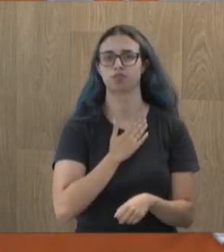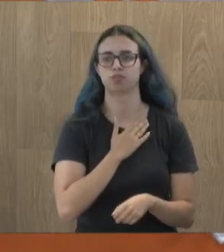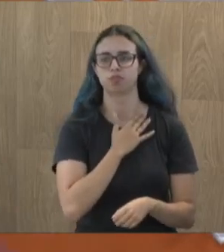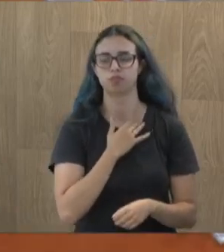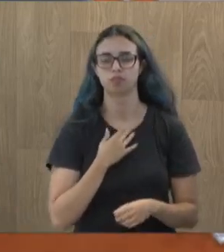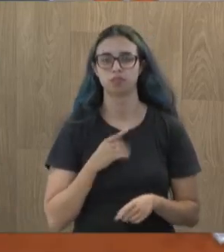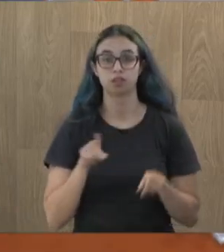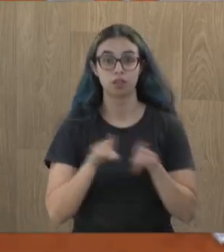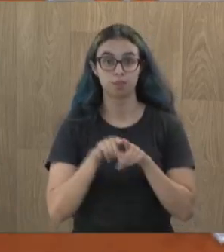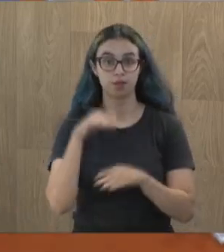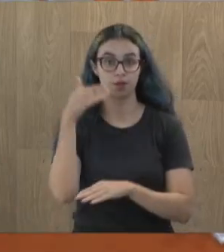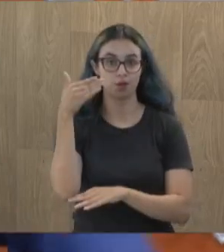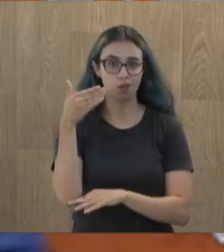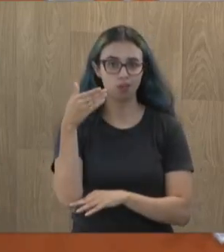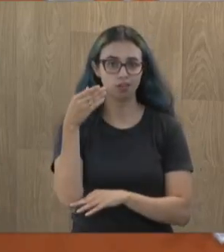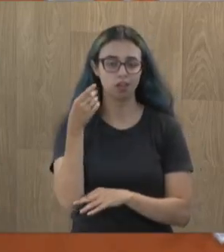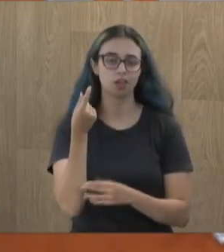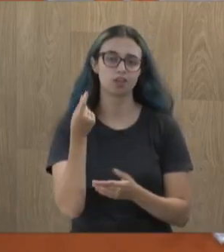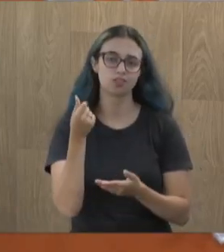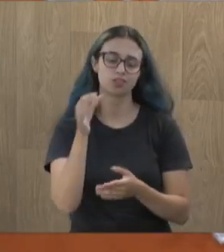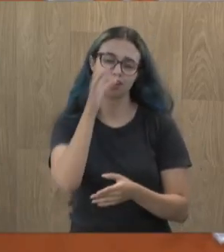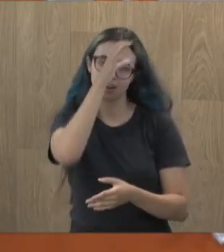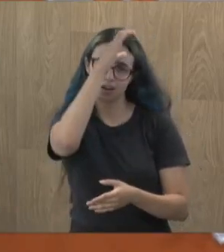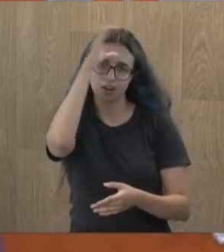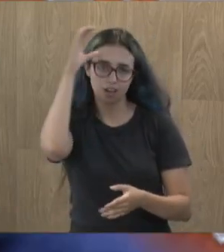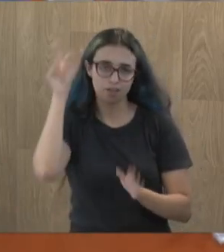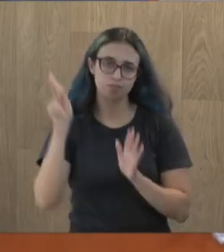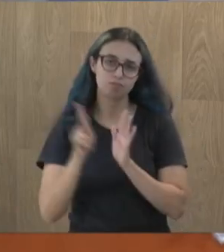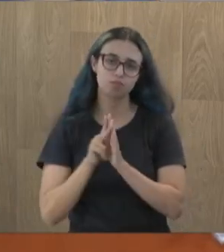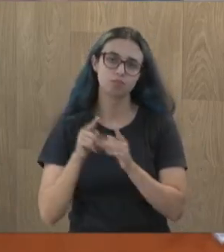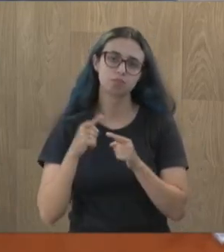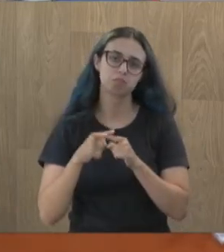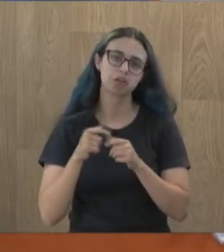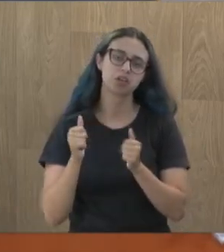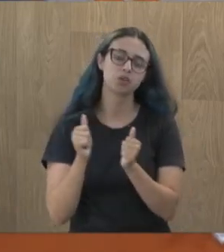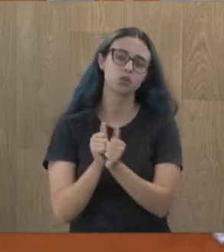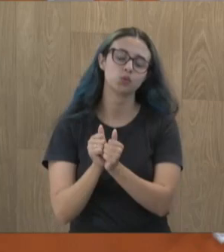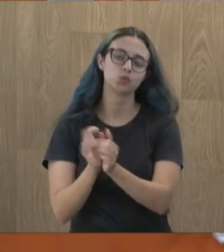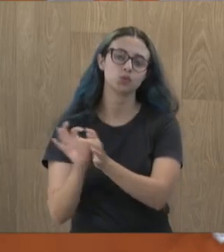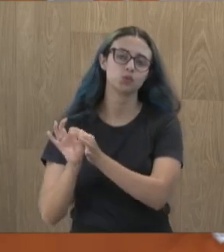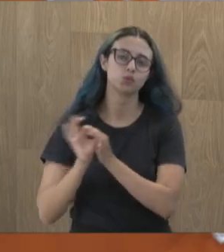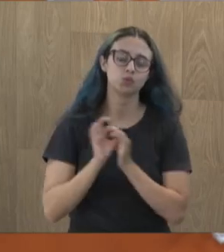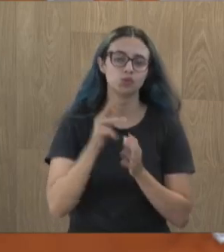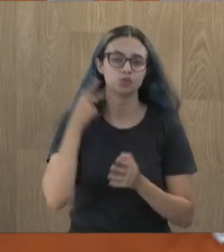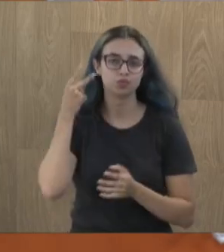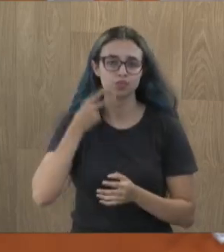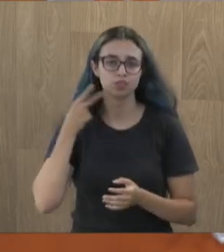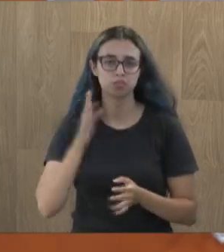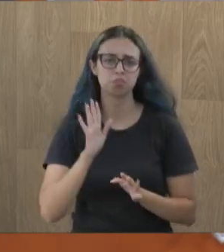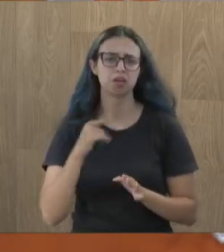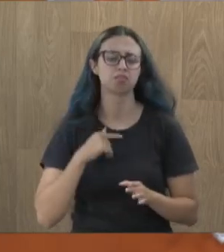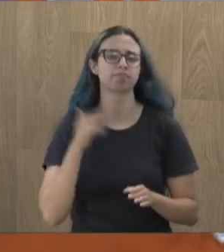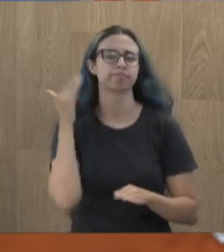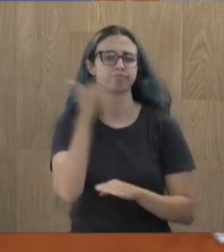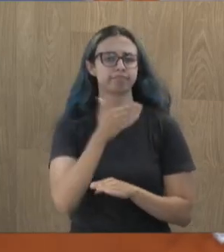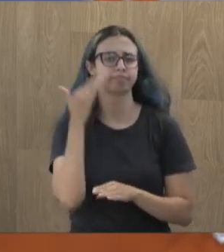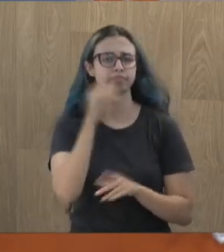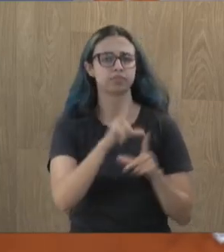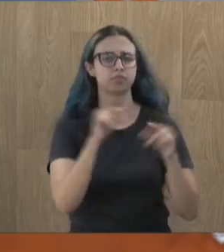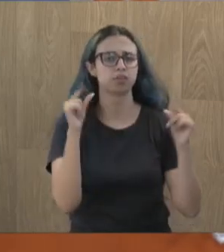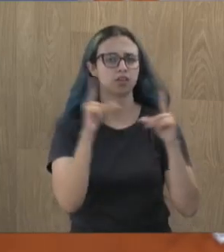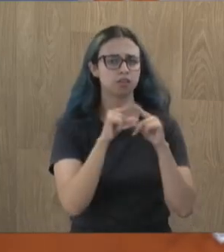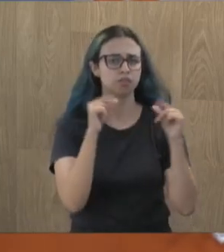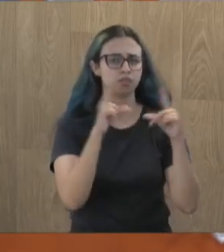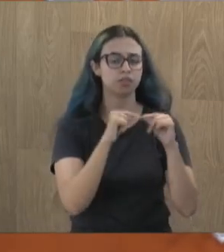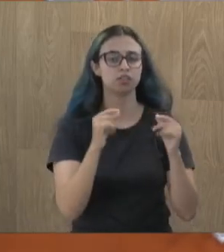com o dinheiro da câmara, porque fiquei com meus colegas. Mas o dinheiro, assim como eu vou em Brasília, sempre com o dinheiro que eu